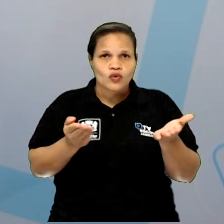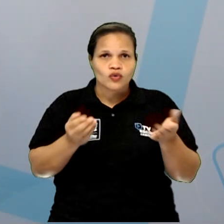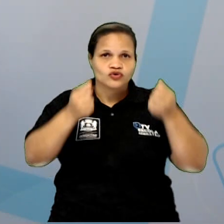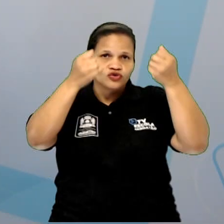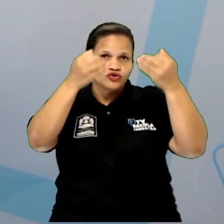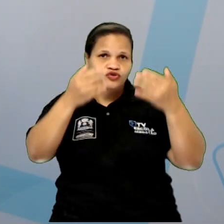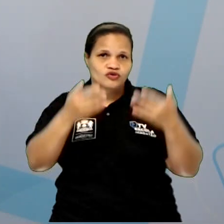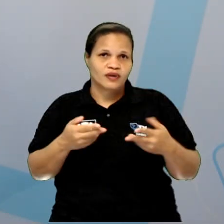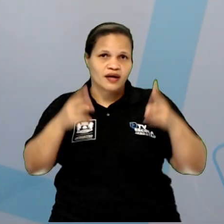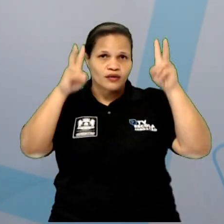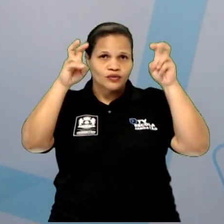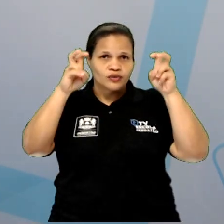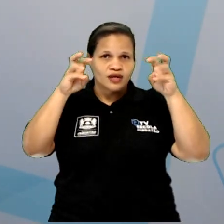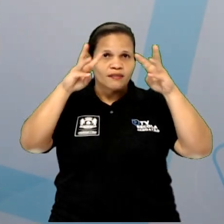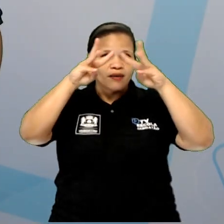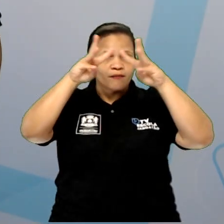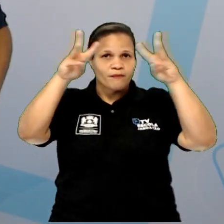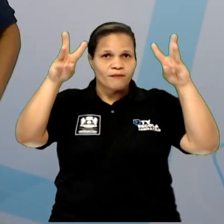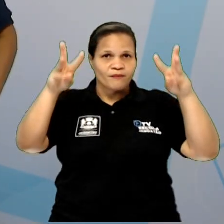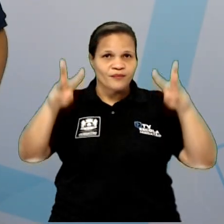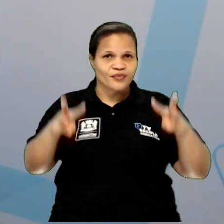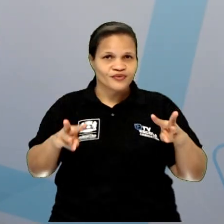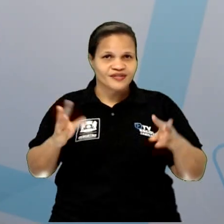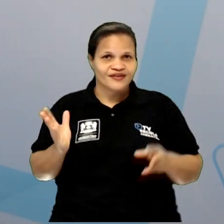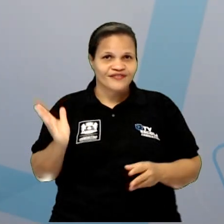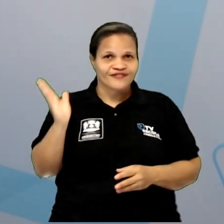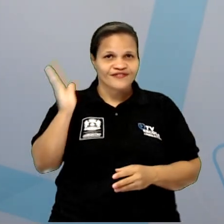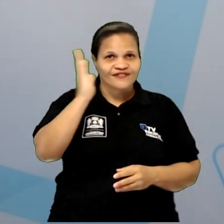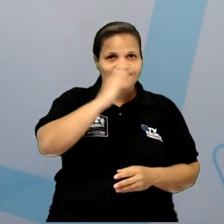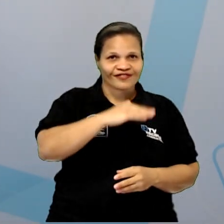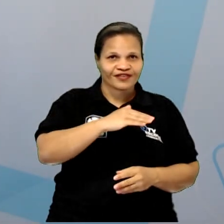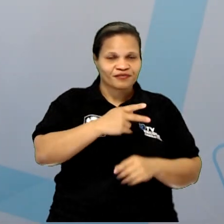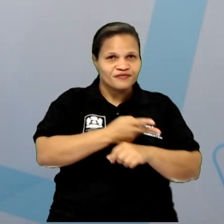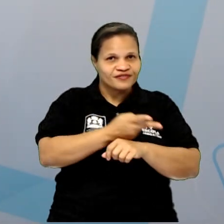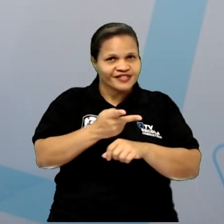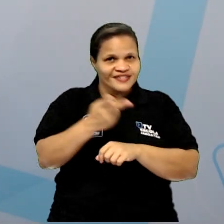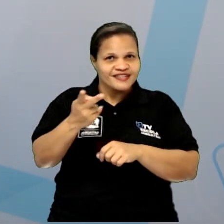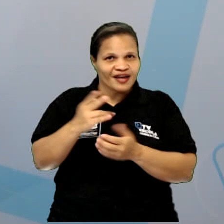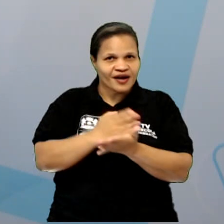Vamos lá para a nossa viagem e hoje nós vamos visitar alguns museus.